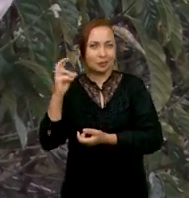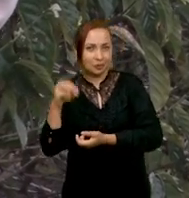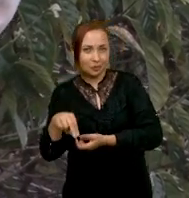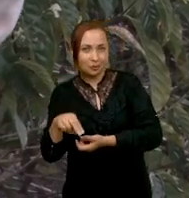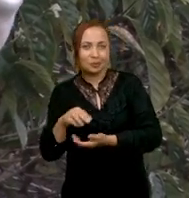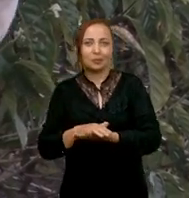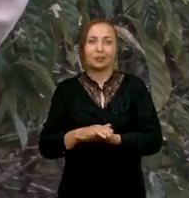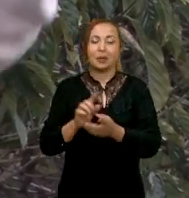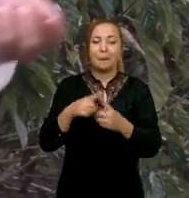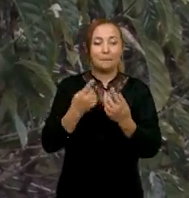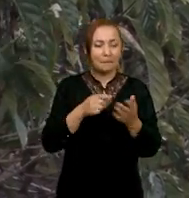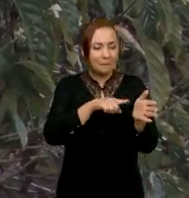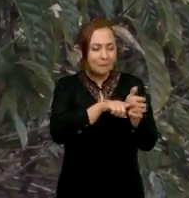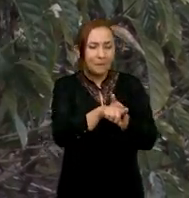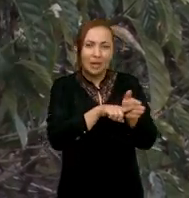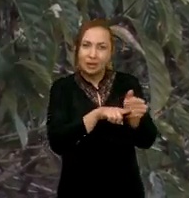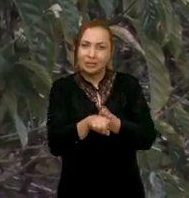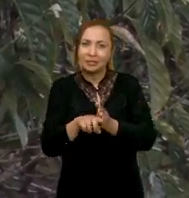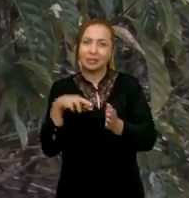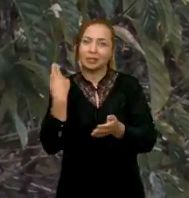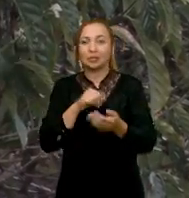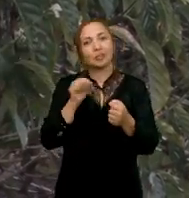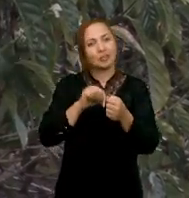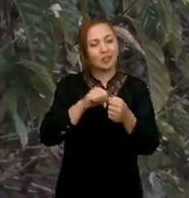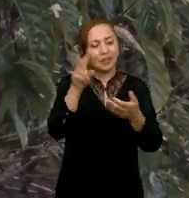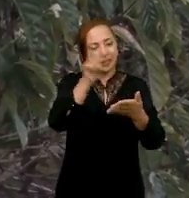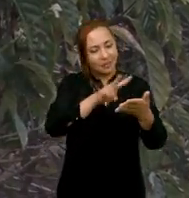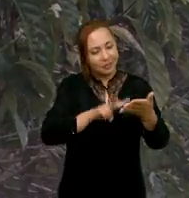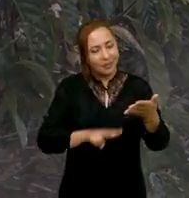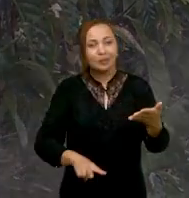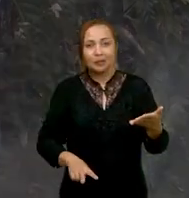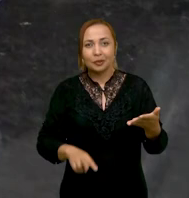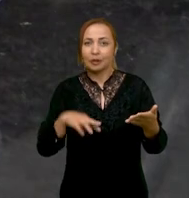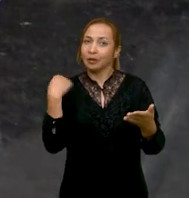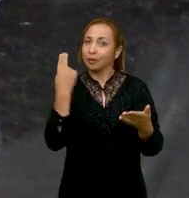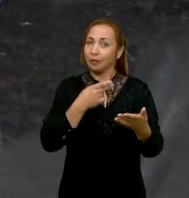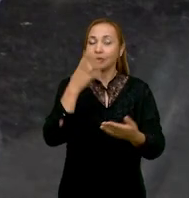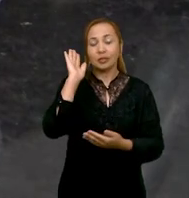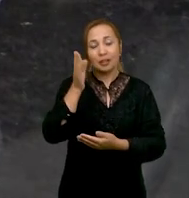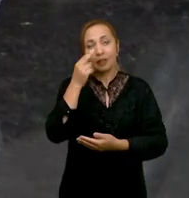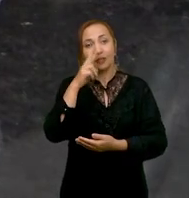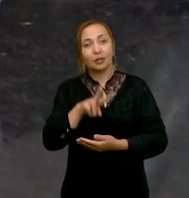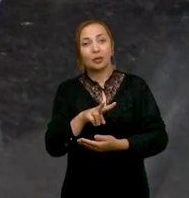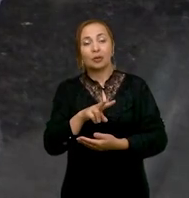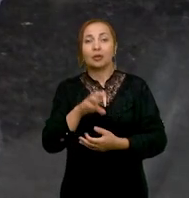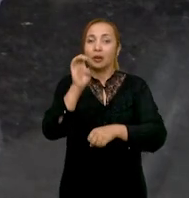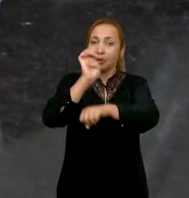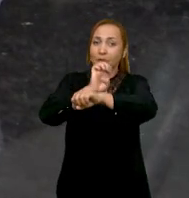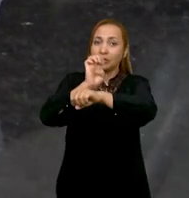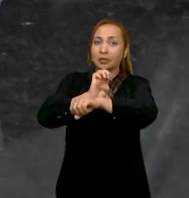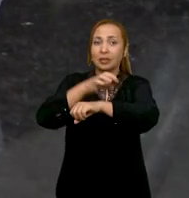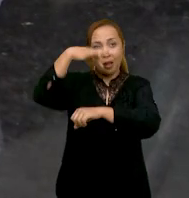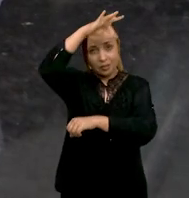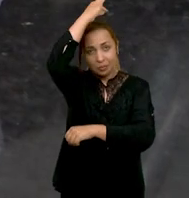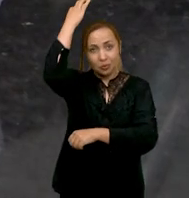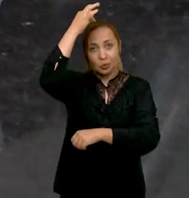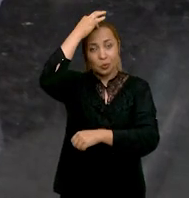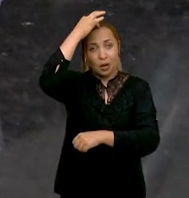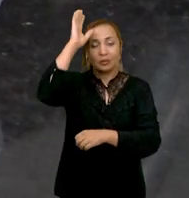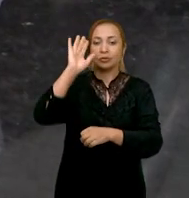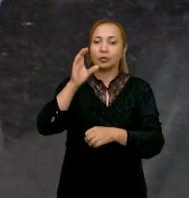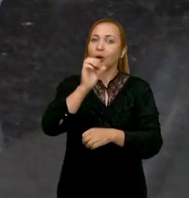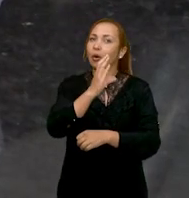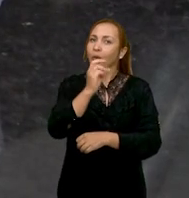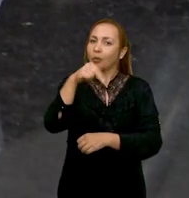pelas revisões que nós fazemos de literatura, nós vimos que o próprio Estado do Espírito Santo, que é o produtor de Cunilon,